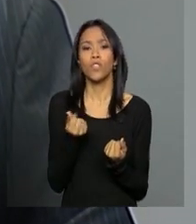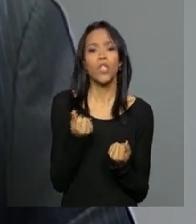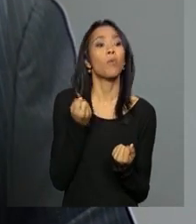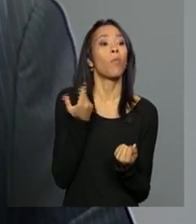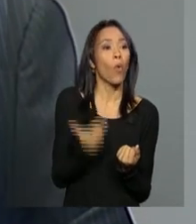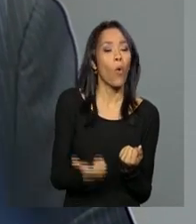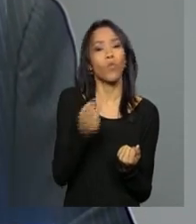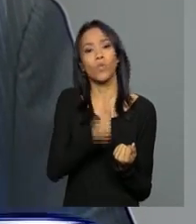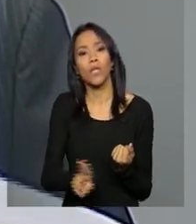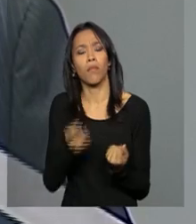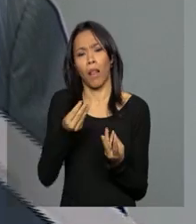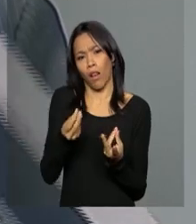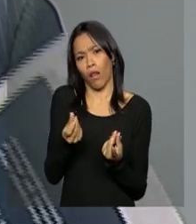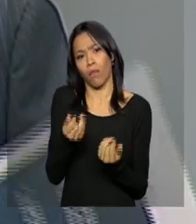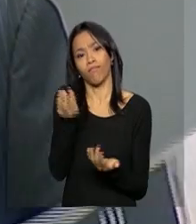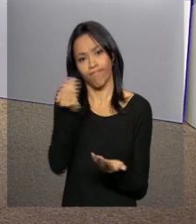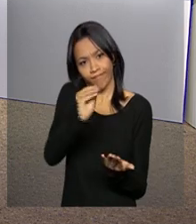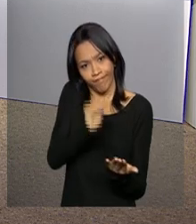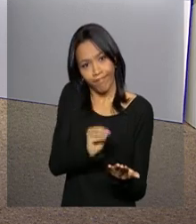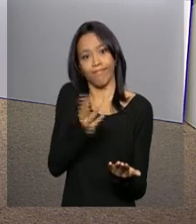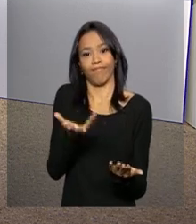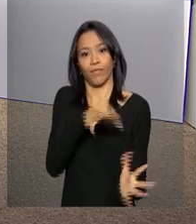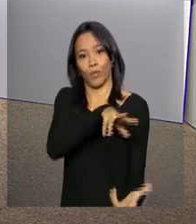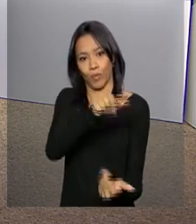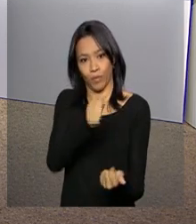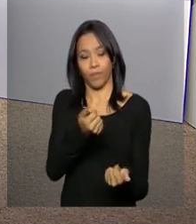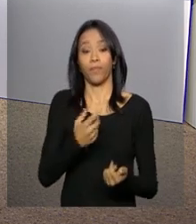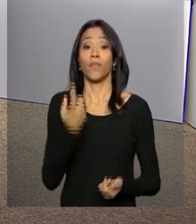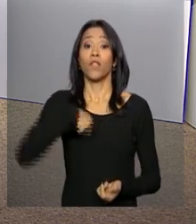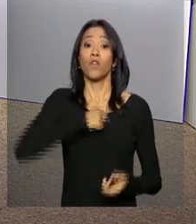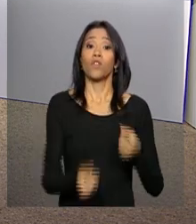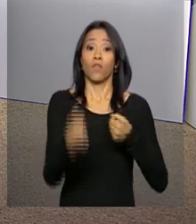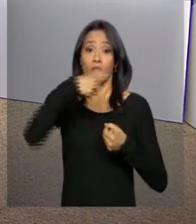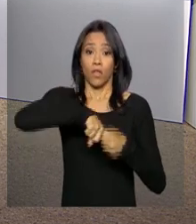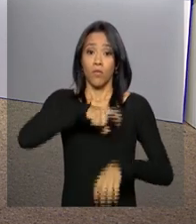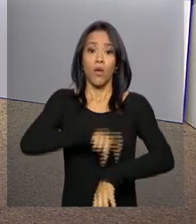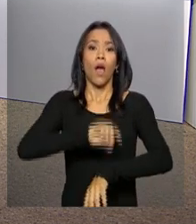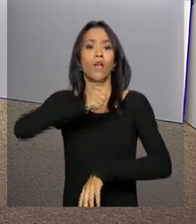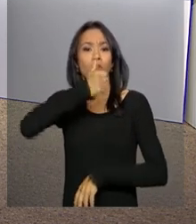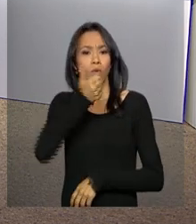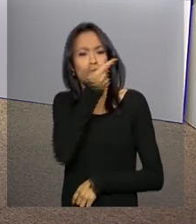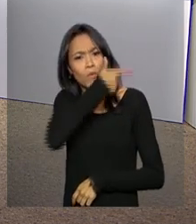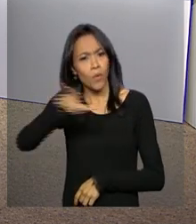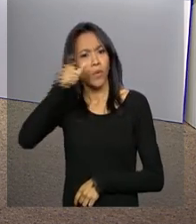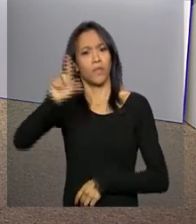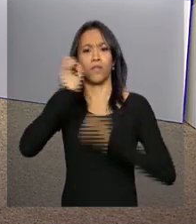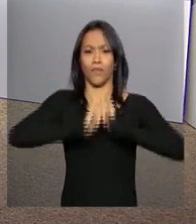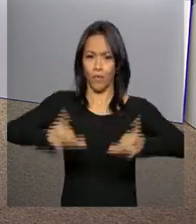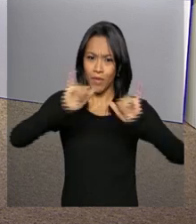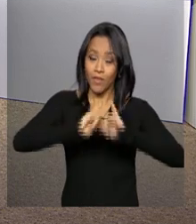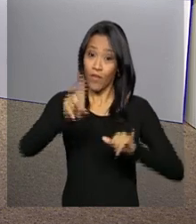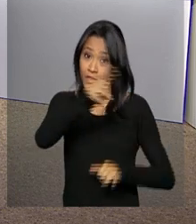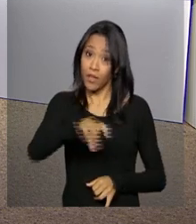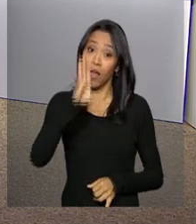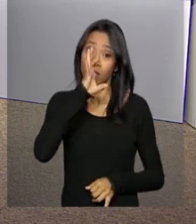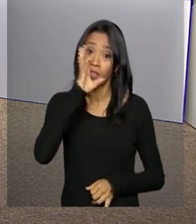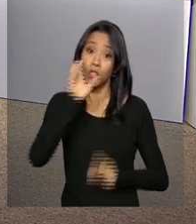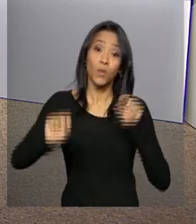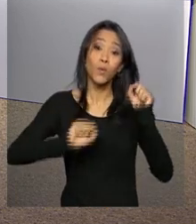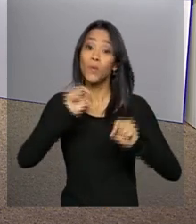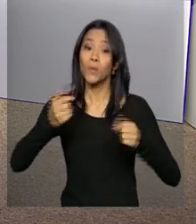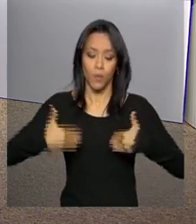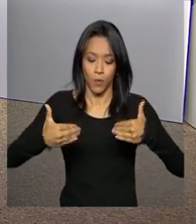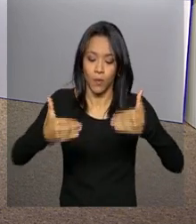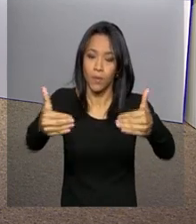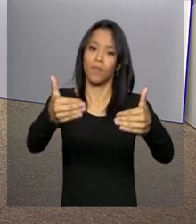nas principais economias do mundo. E nós voltamos às 11 horas com outras informações. Acompanhe as novidades do